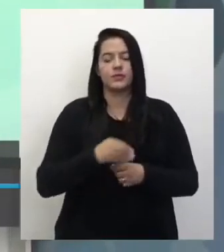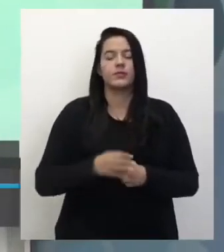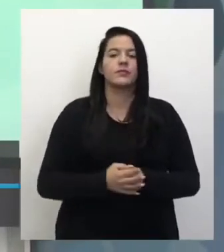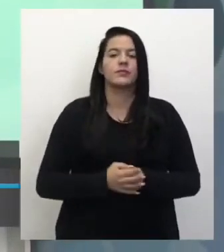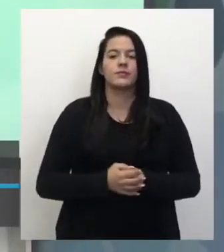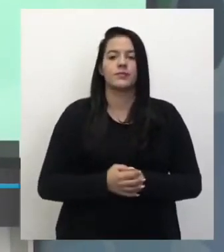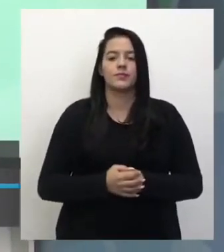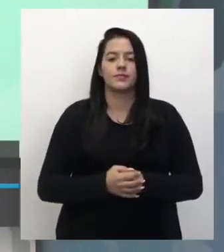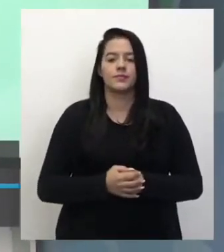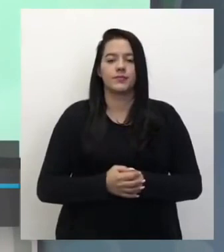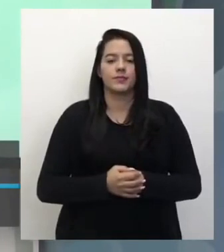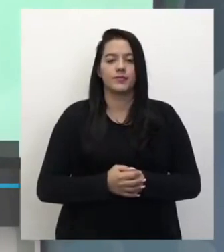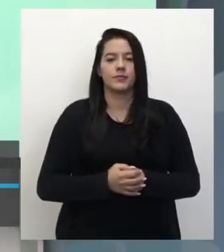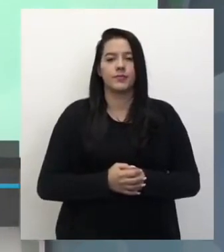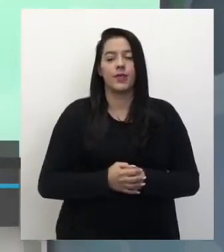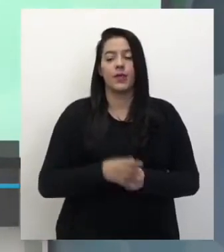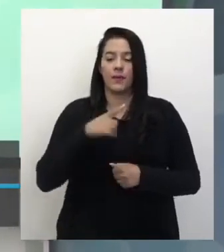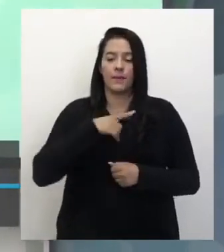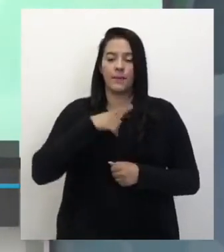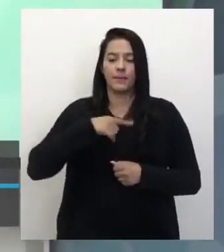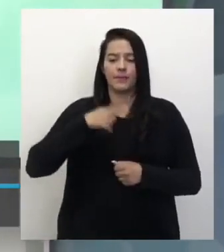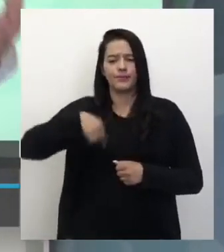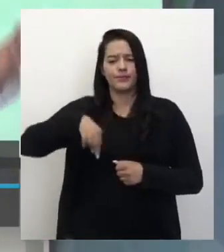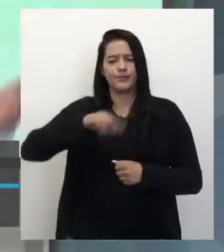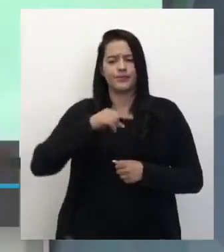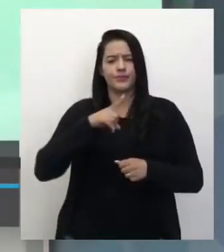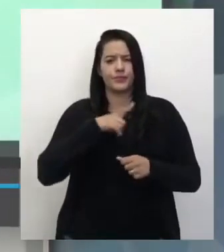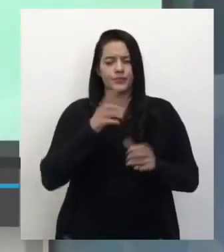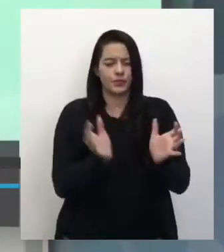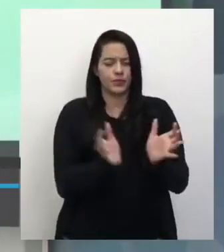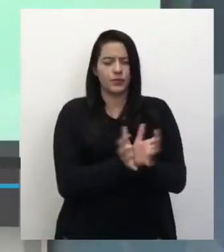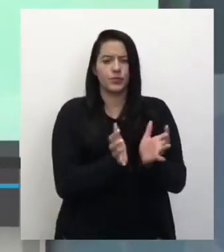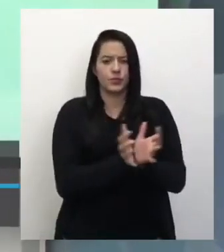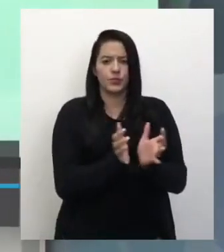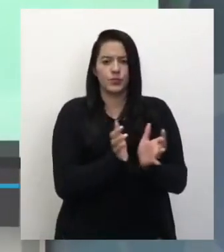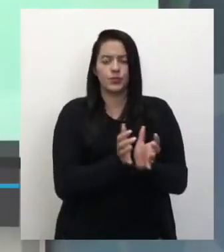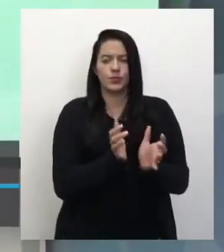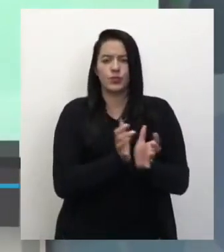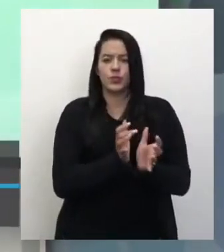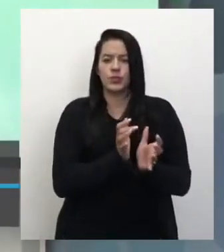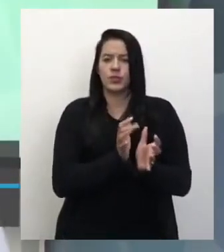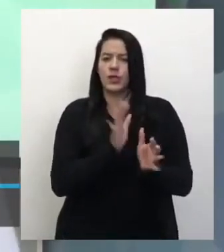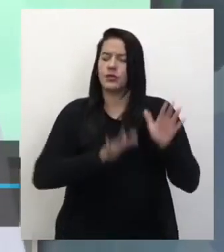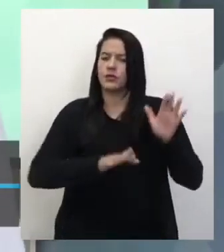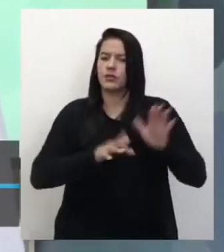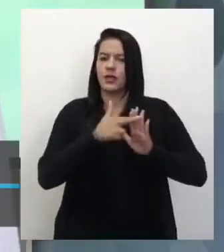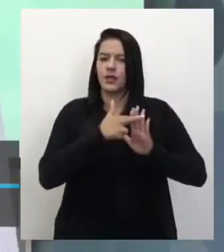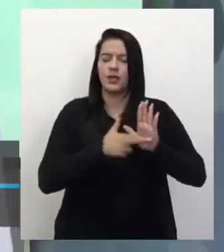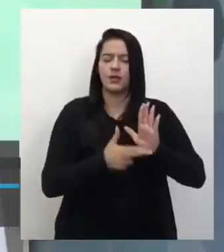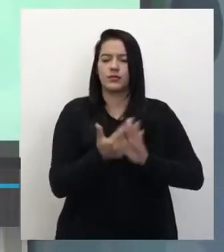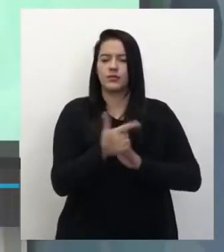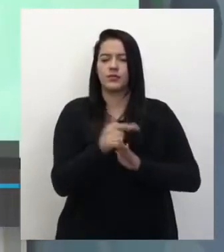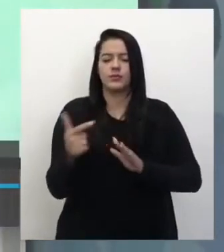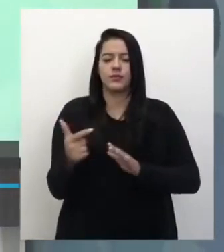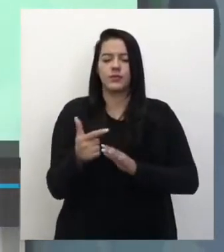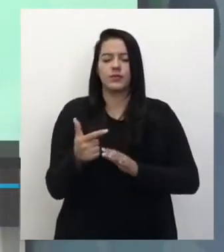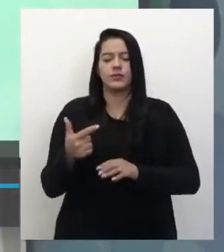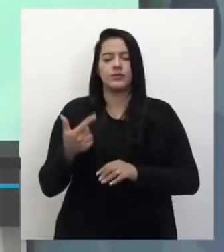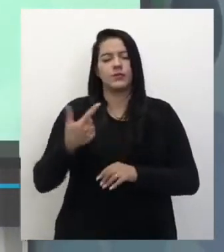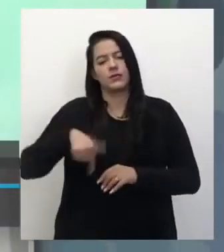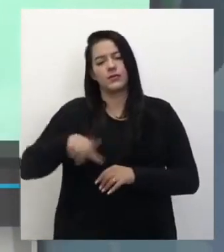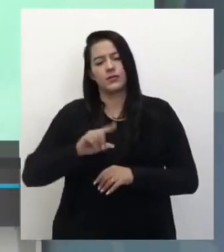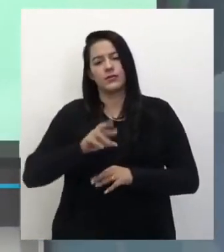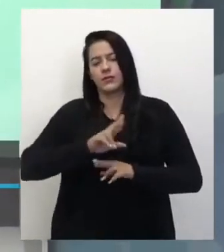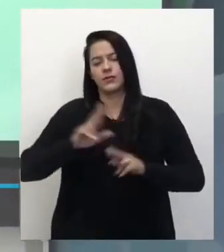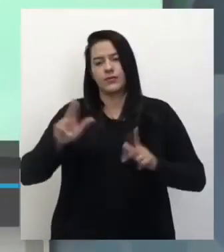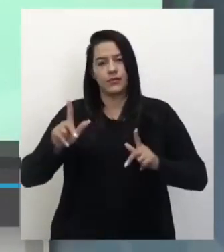célula. Mas aí existe um grande grupo que foge à regra, que é o grupo dos vírus, tá? Eles não são formados